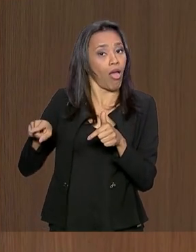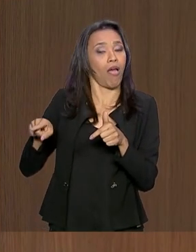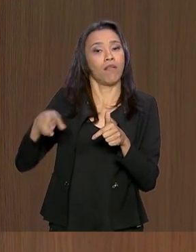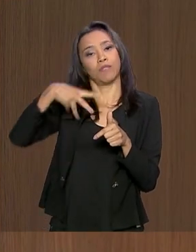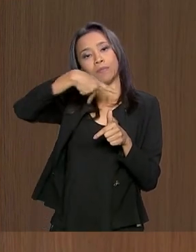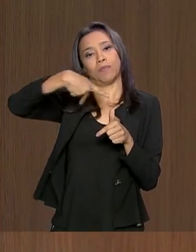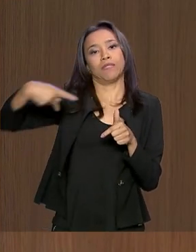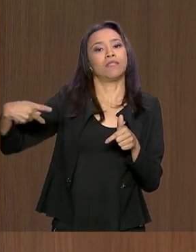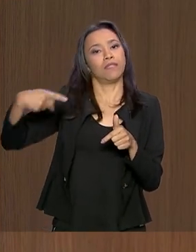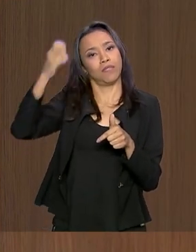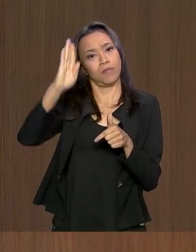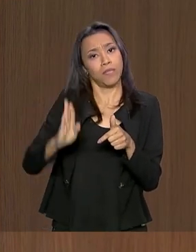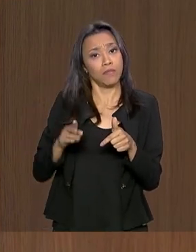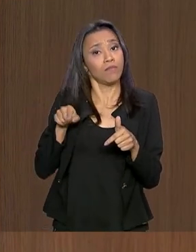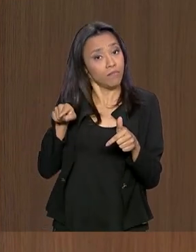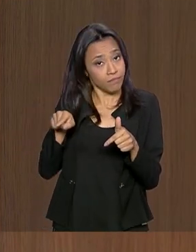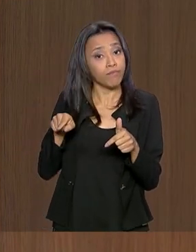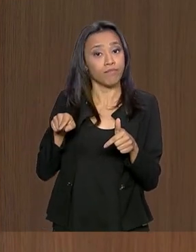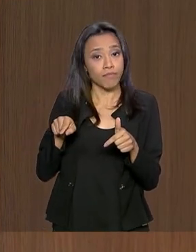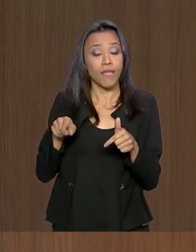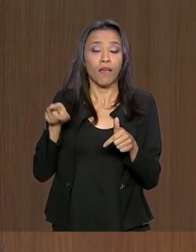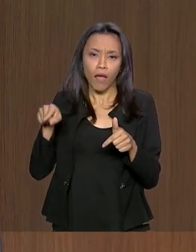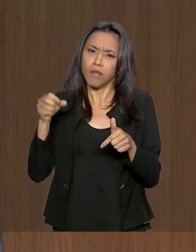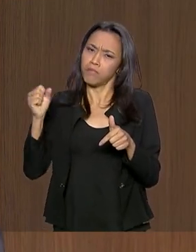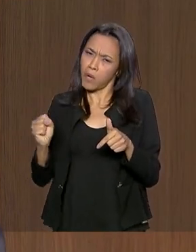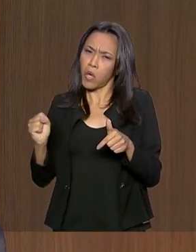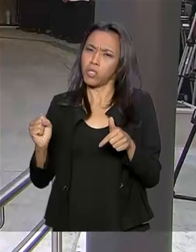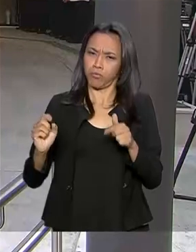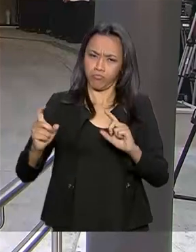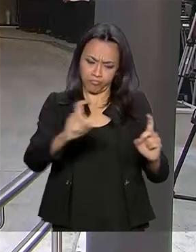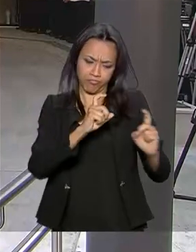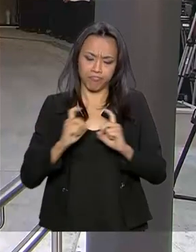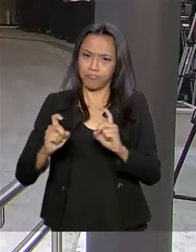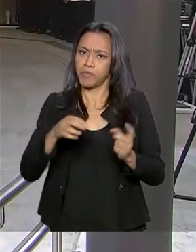Poder Executivo, em condições de liderar o país.